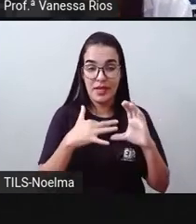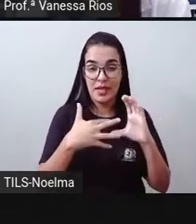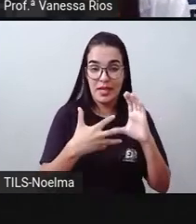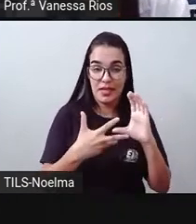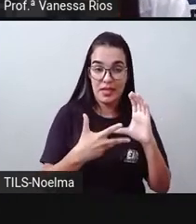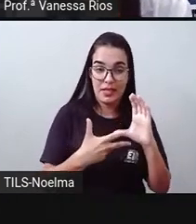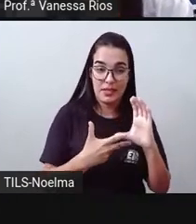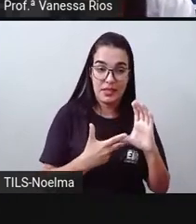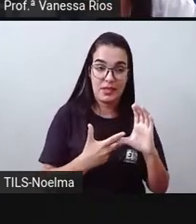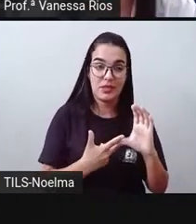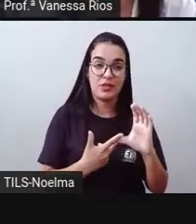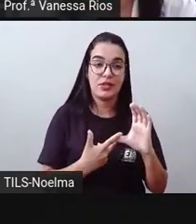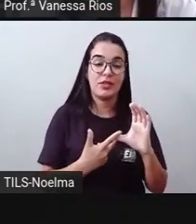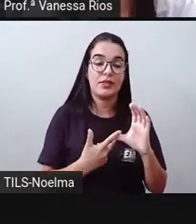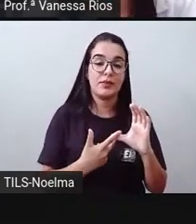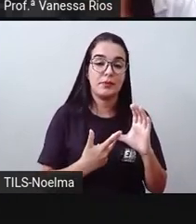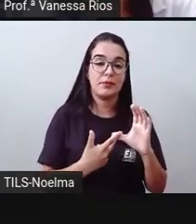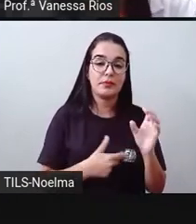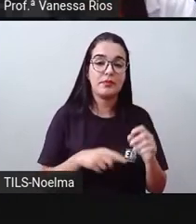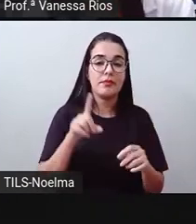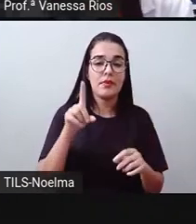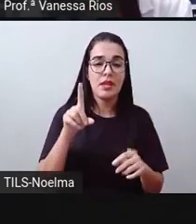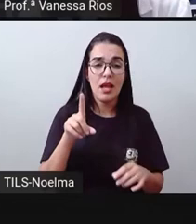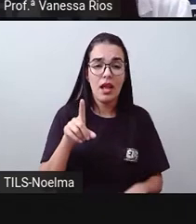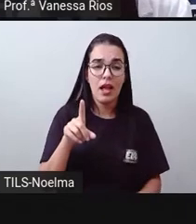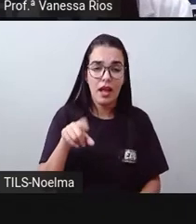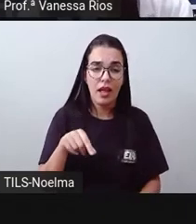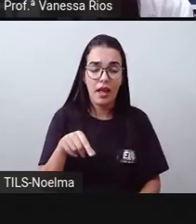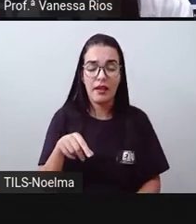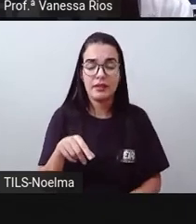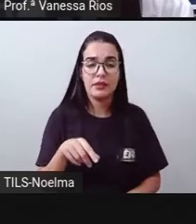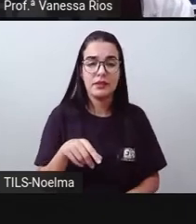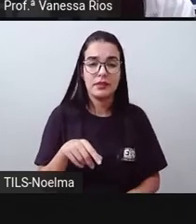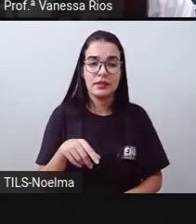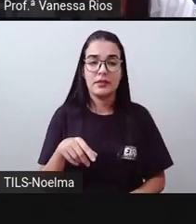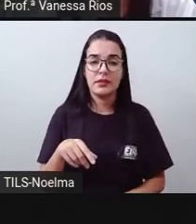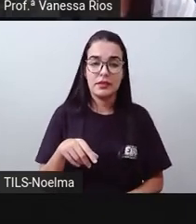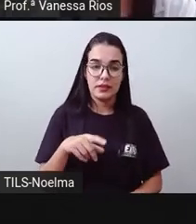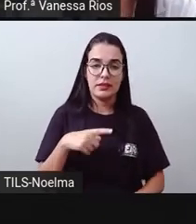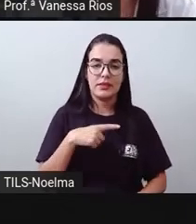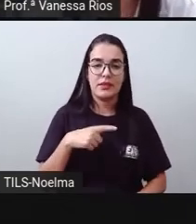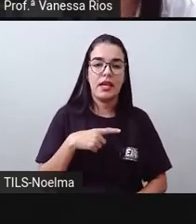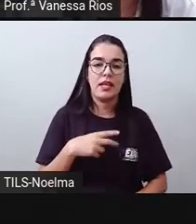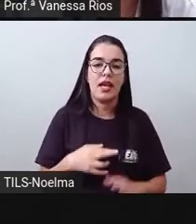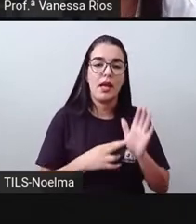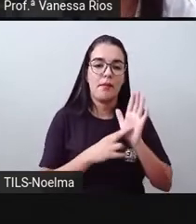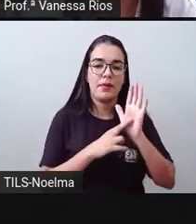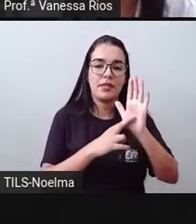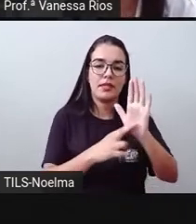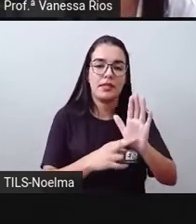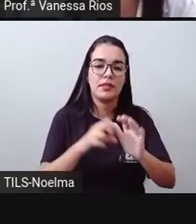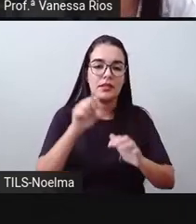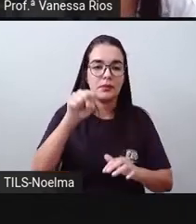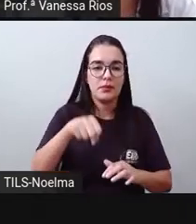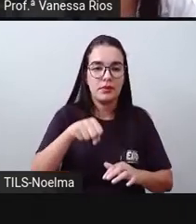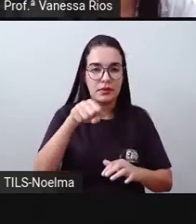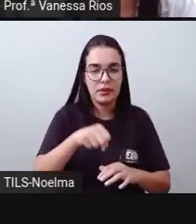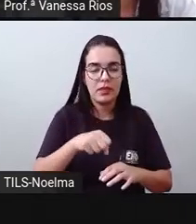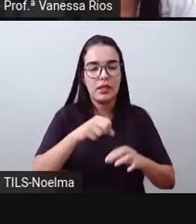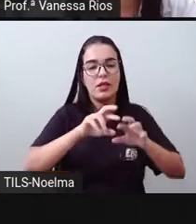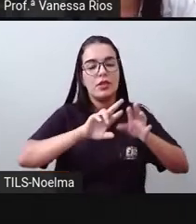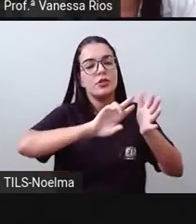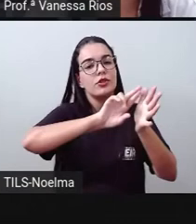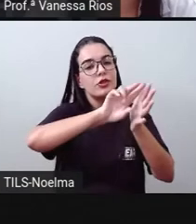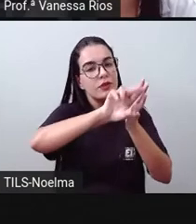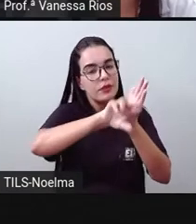determinados grupos, né? Aí as manifestações artísticas, elas vão representar, sim, diversos